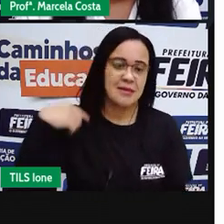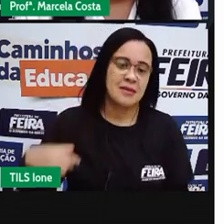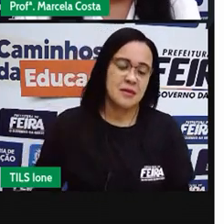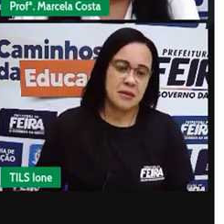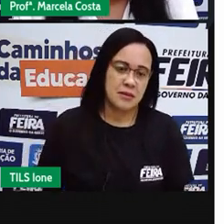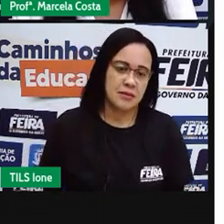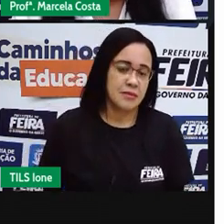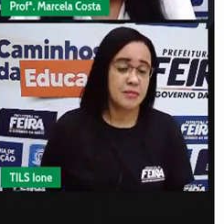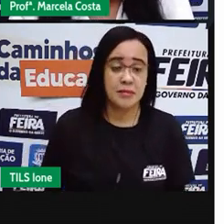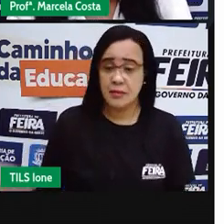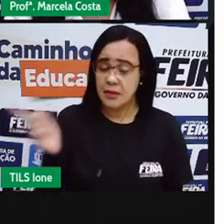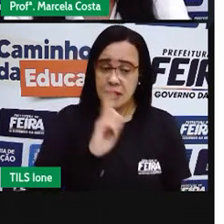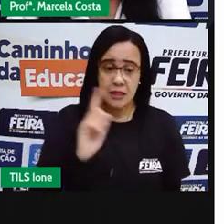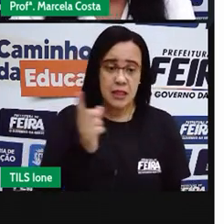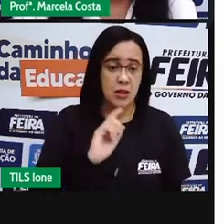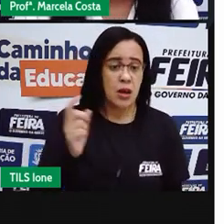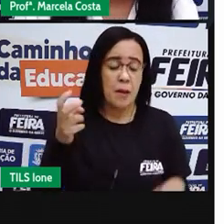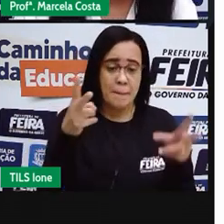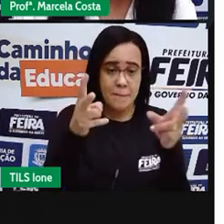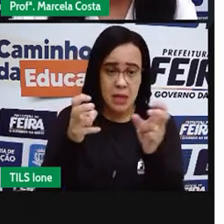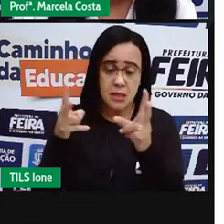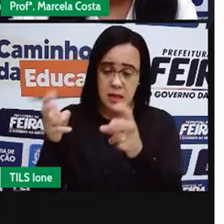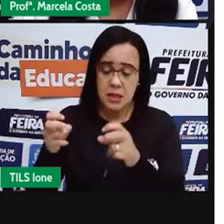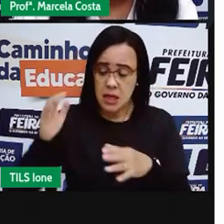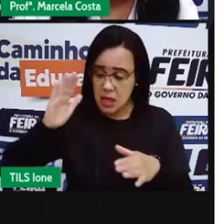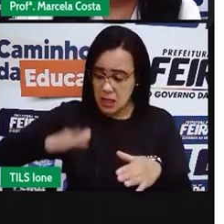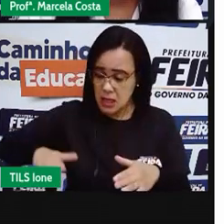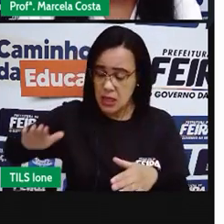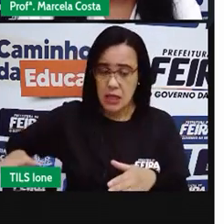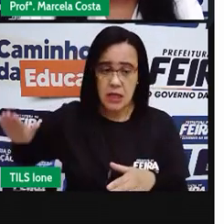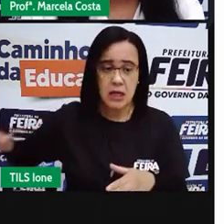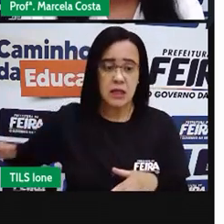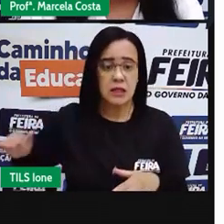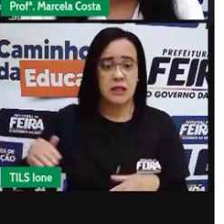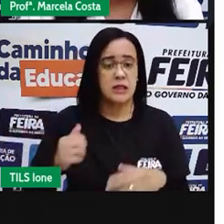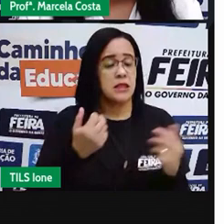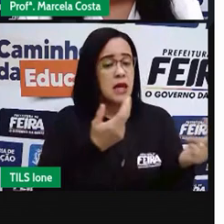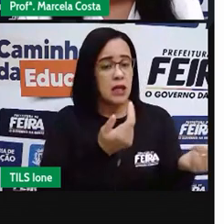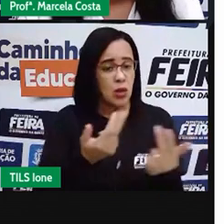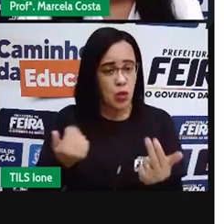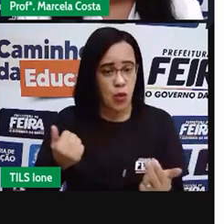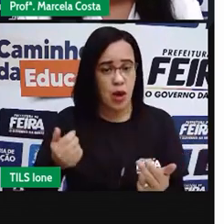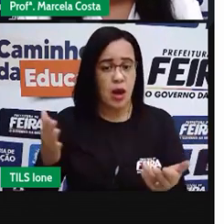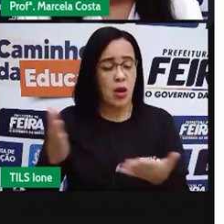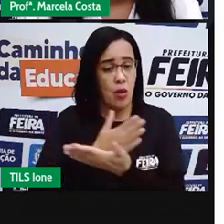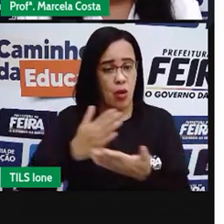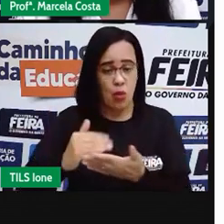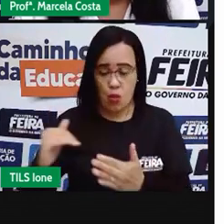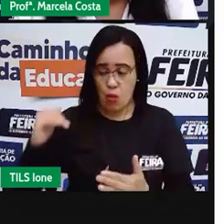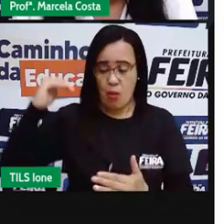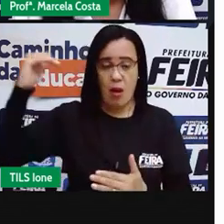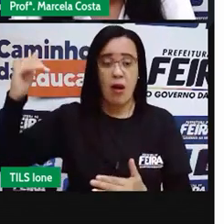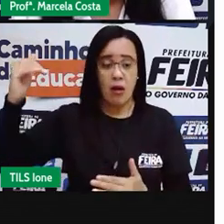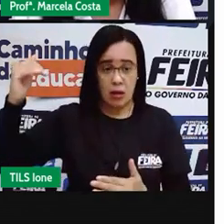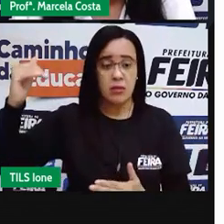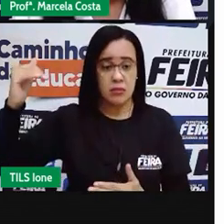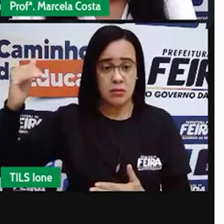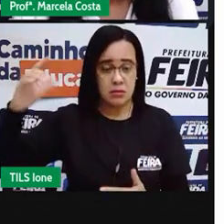não, a gente vai perceber que tem crianças do mesmo tamanho, tem crianças que têm um tamanho maior,